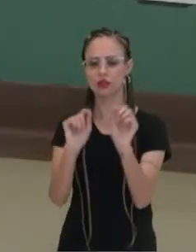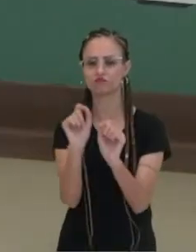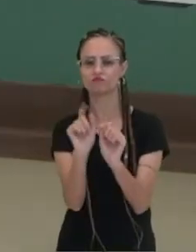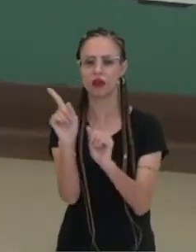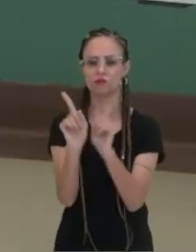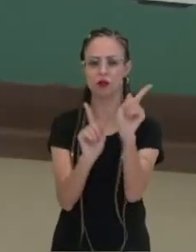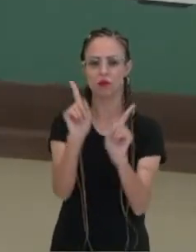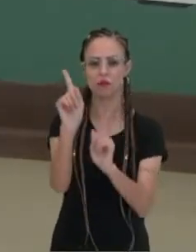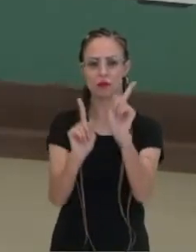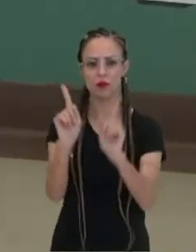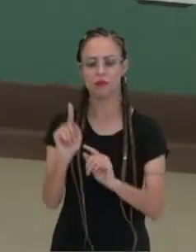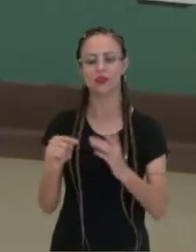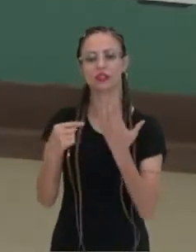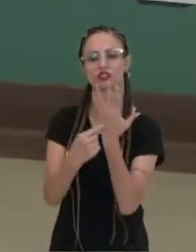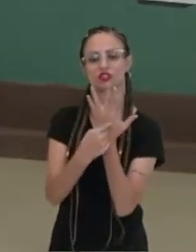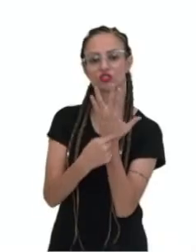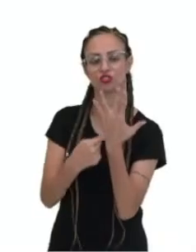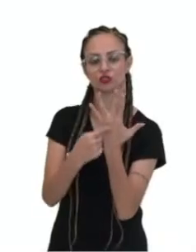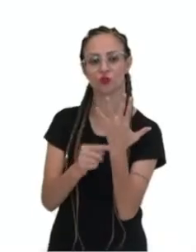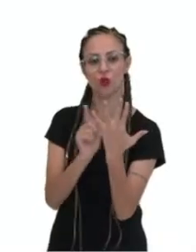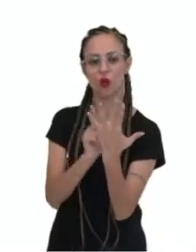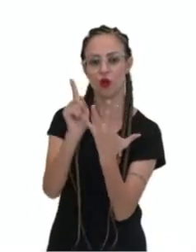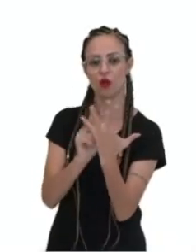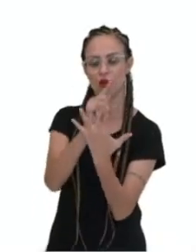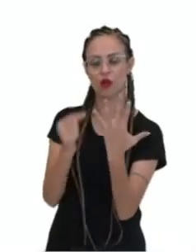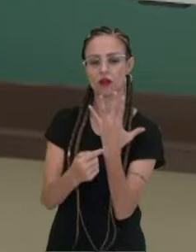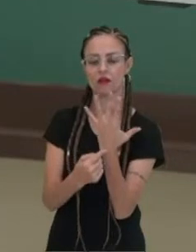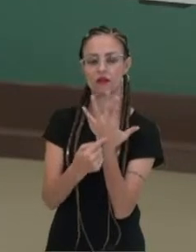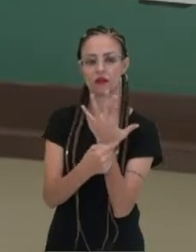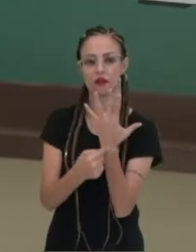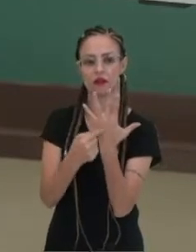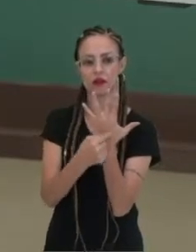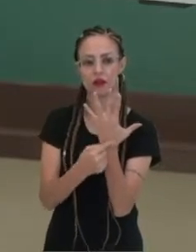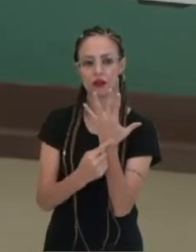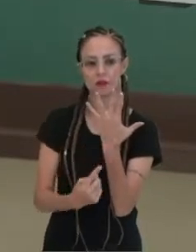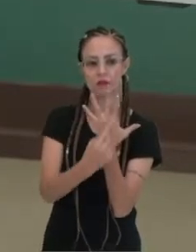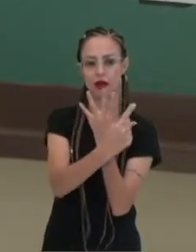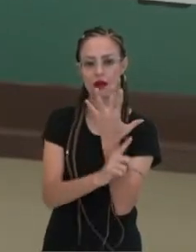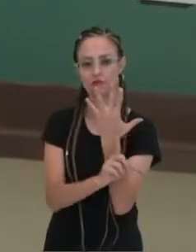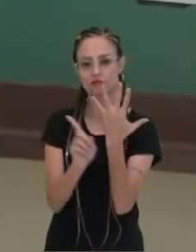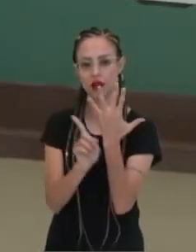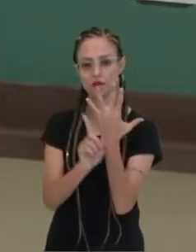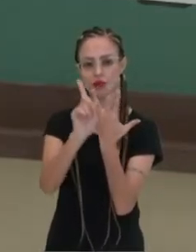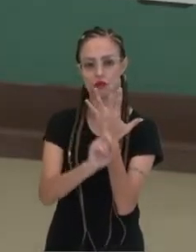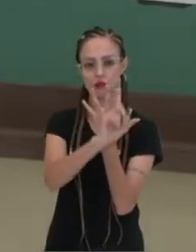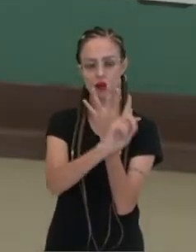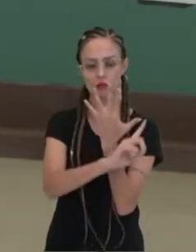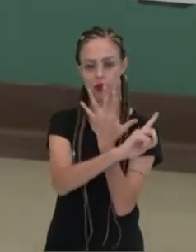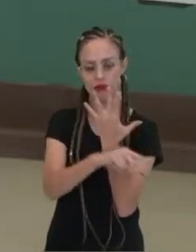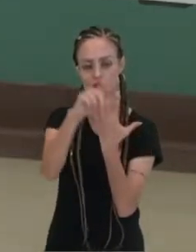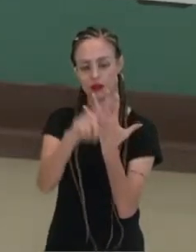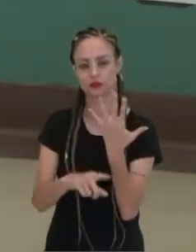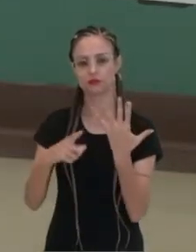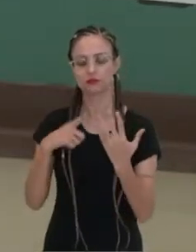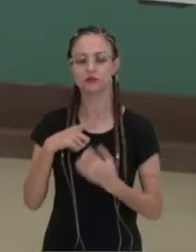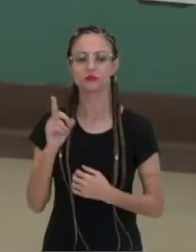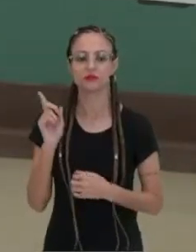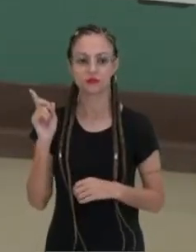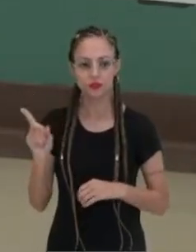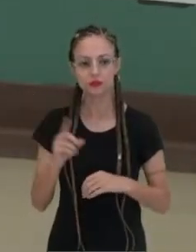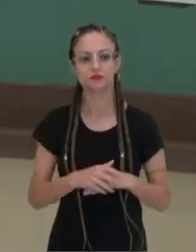um disco central, olha aqui, ó, um disco central e os seus braços, né? Que partem ali, então,